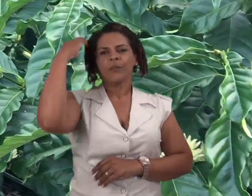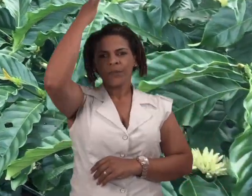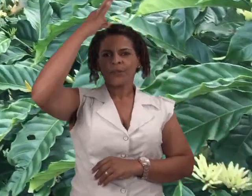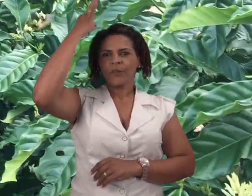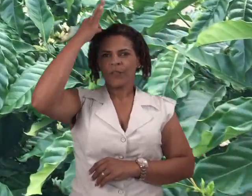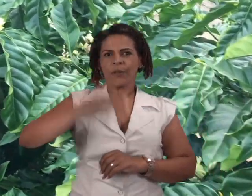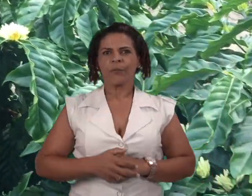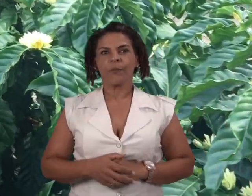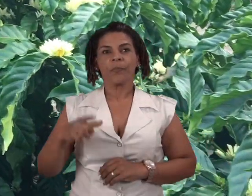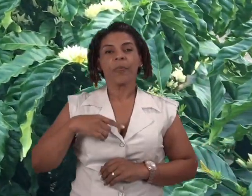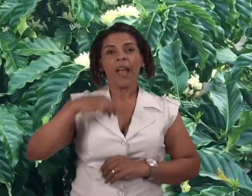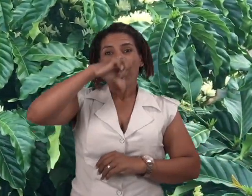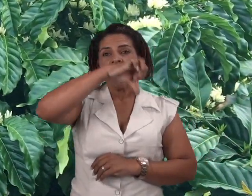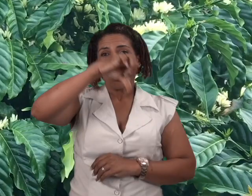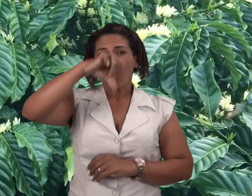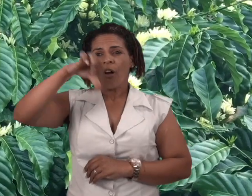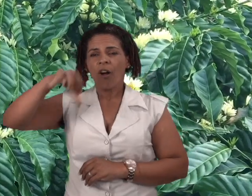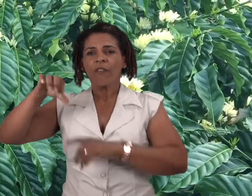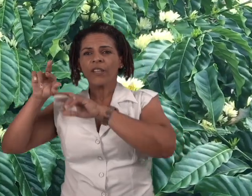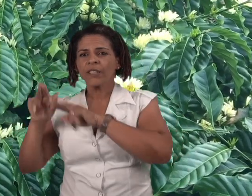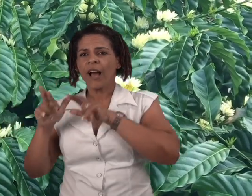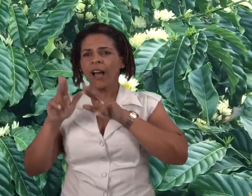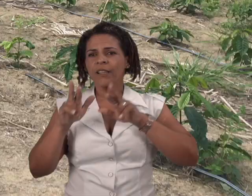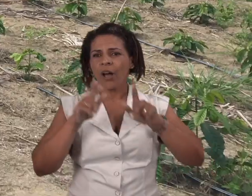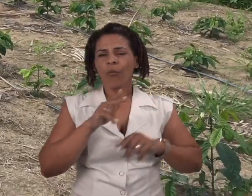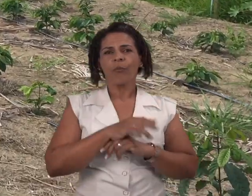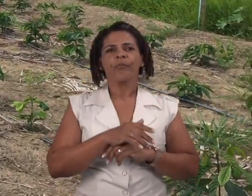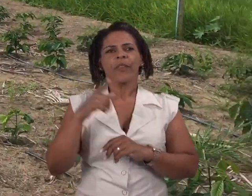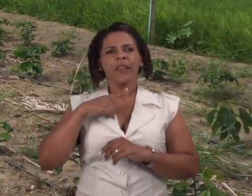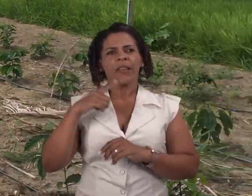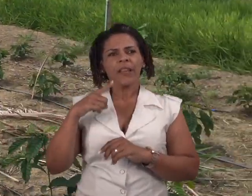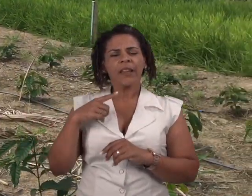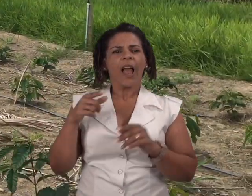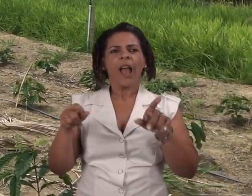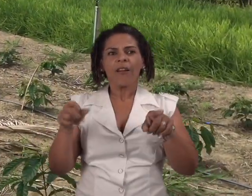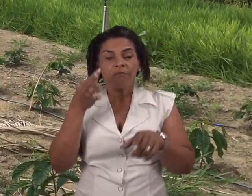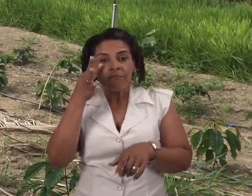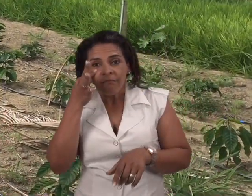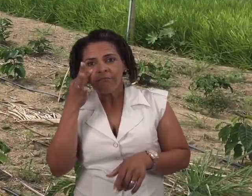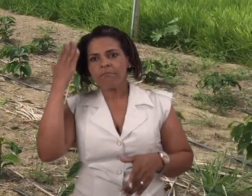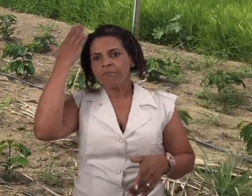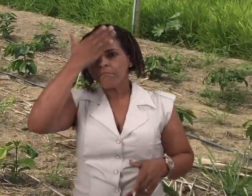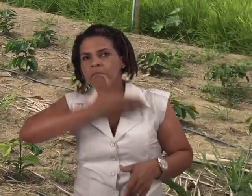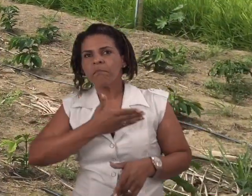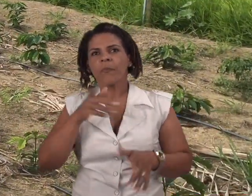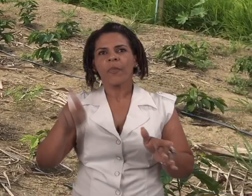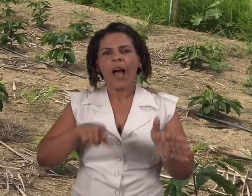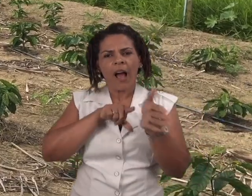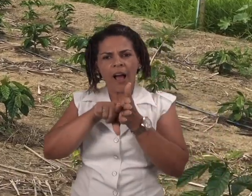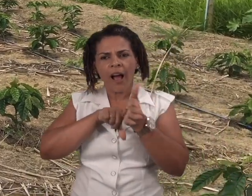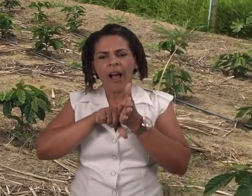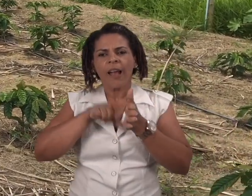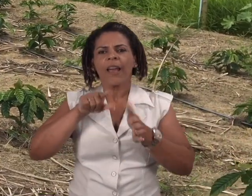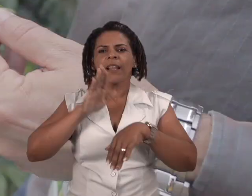produtor do país. São nove plantas de cada material genético, que além de serem um acervo vivo e servirem como